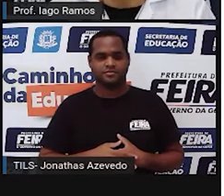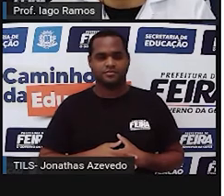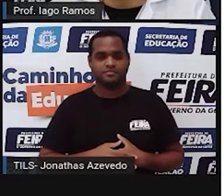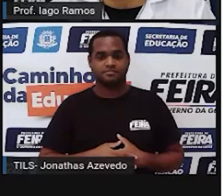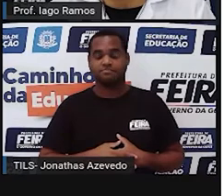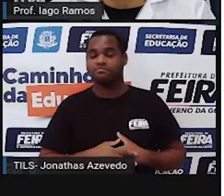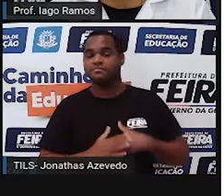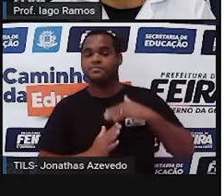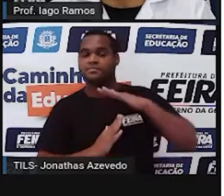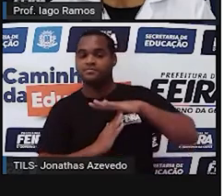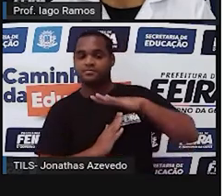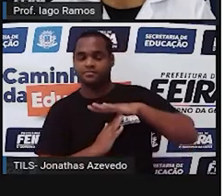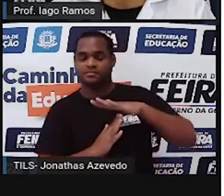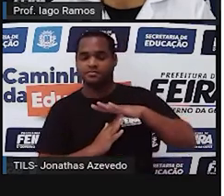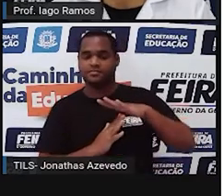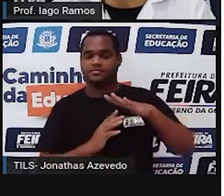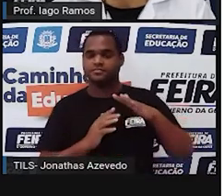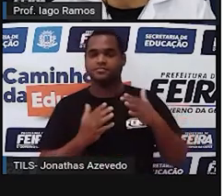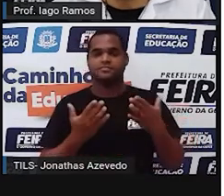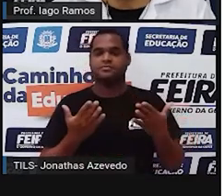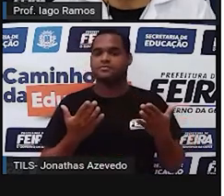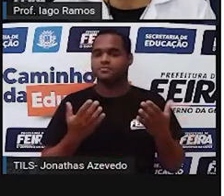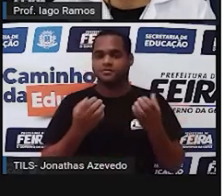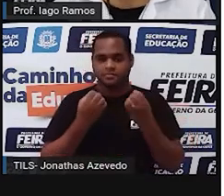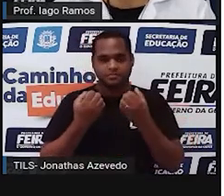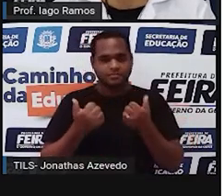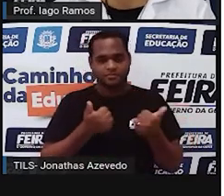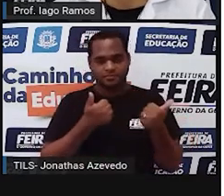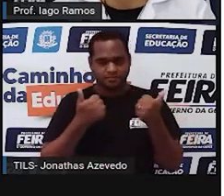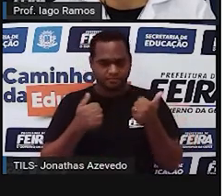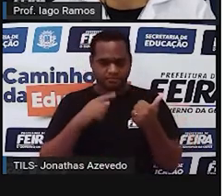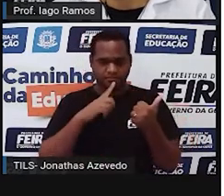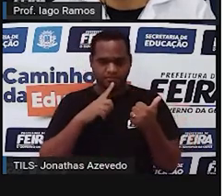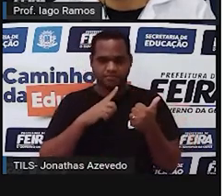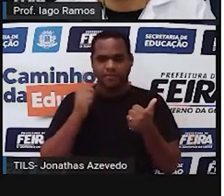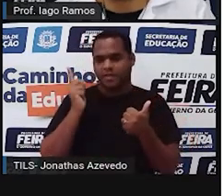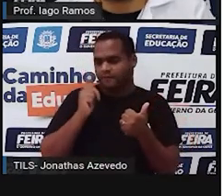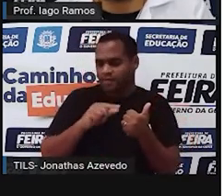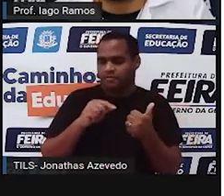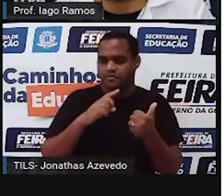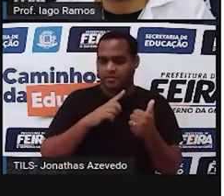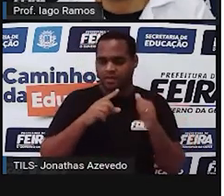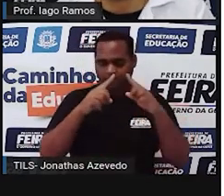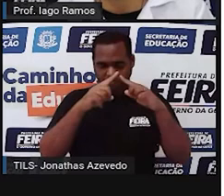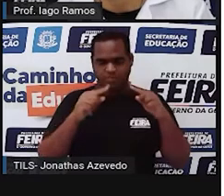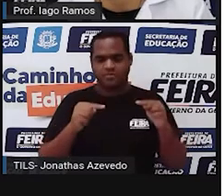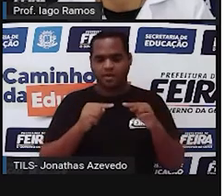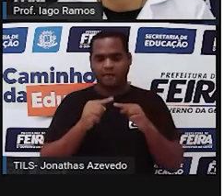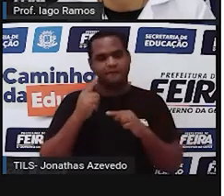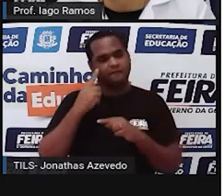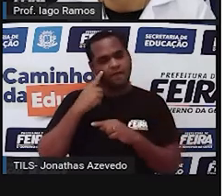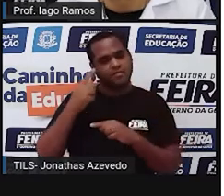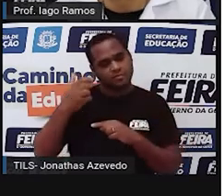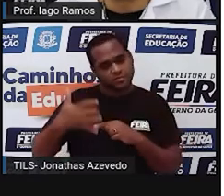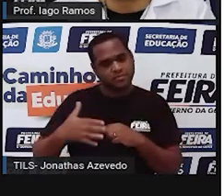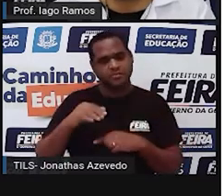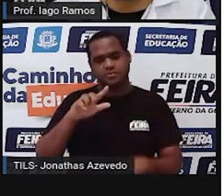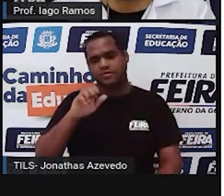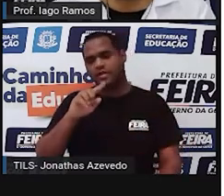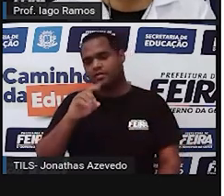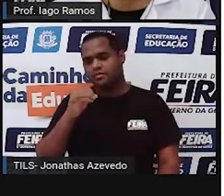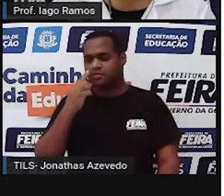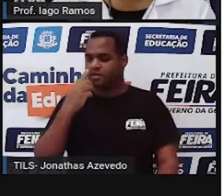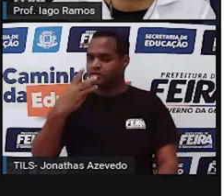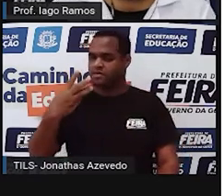Tempo! E aí? Bom, quando a gente olhar para aquele triângulo, se a gente olha para a medida dos lados, são três